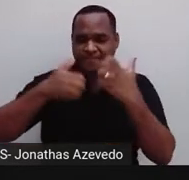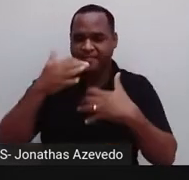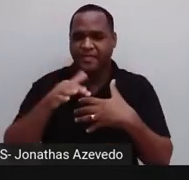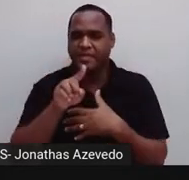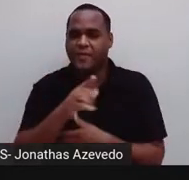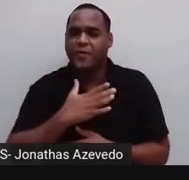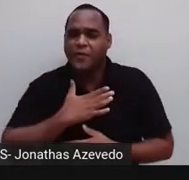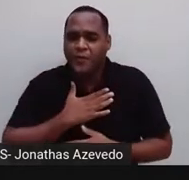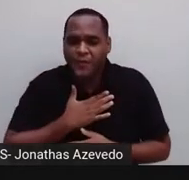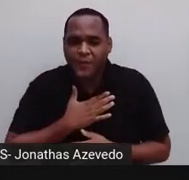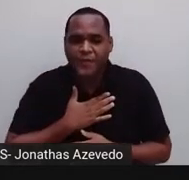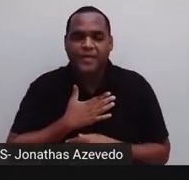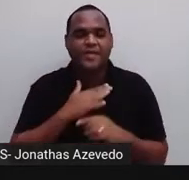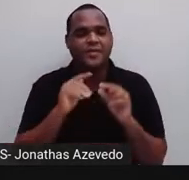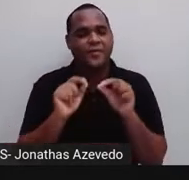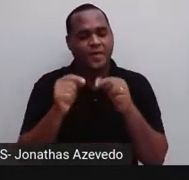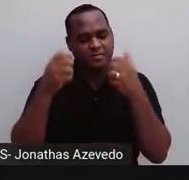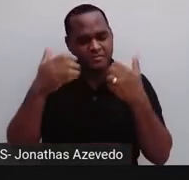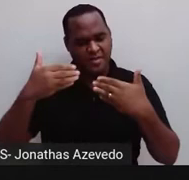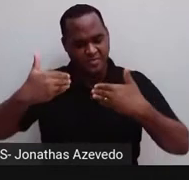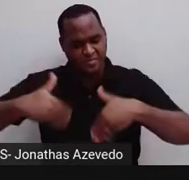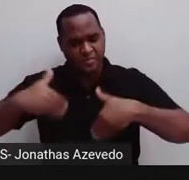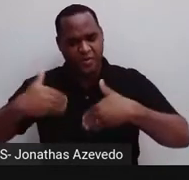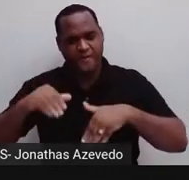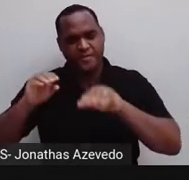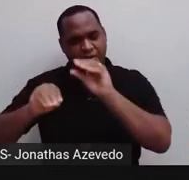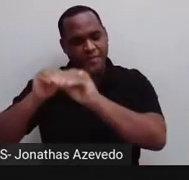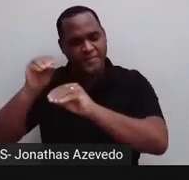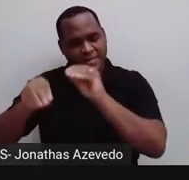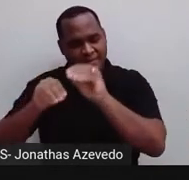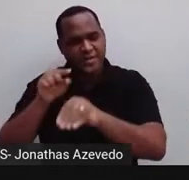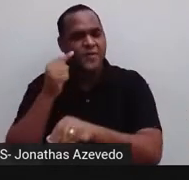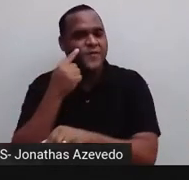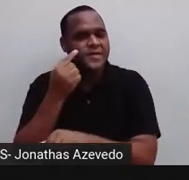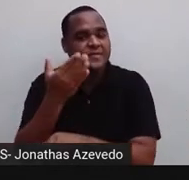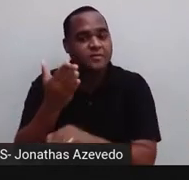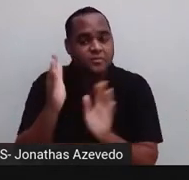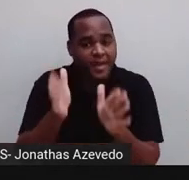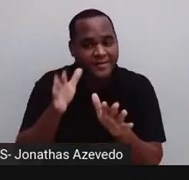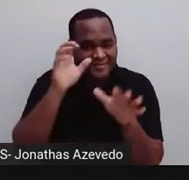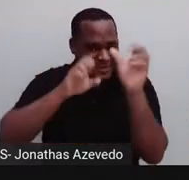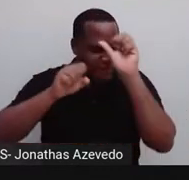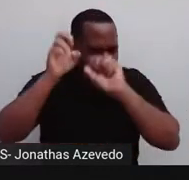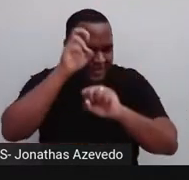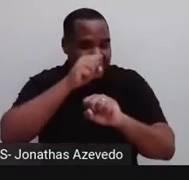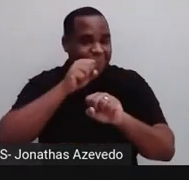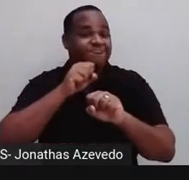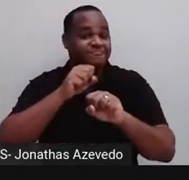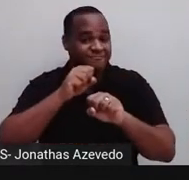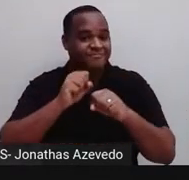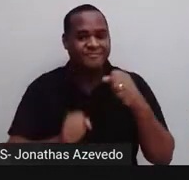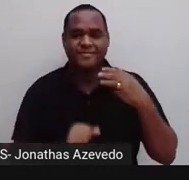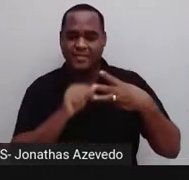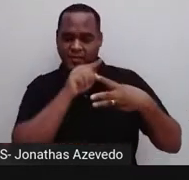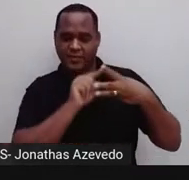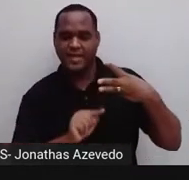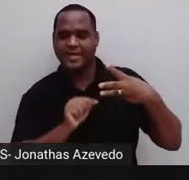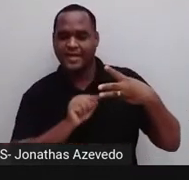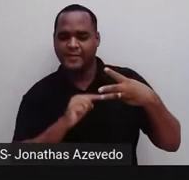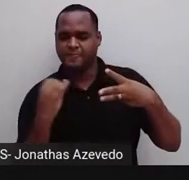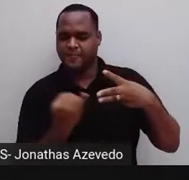gostaria que caísse em uma prova sobre o que você viu aqui na aula, tá? Então, essas três sugestões